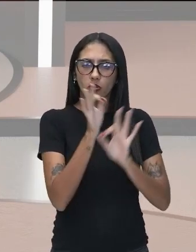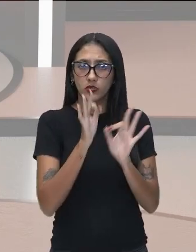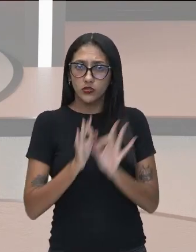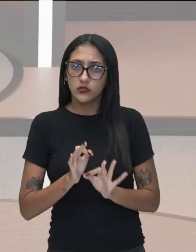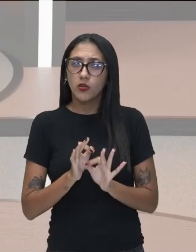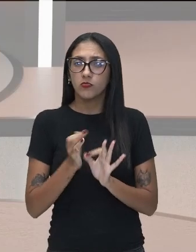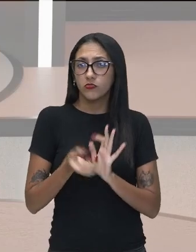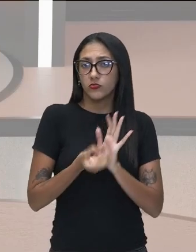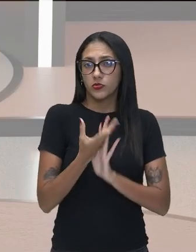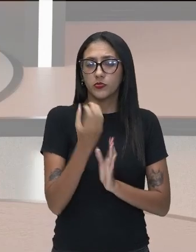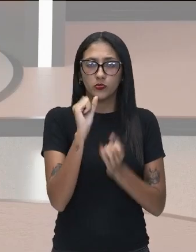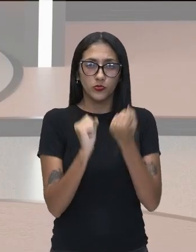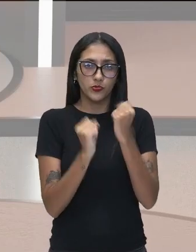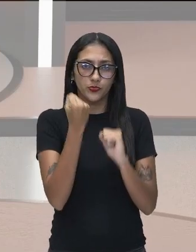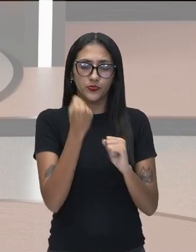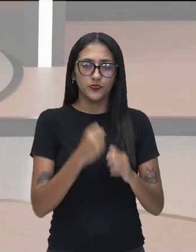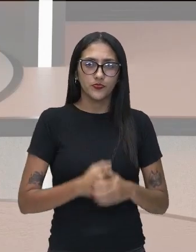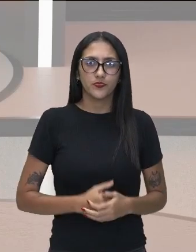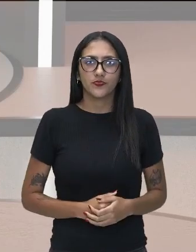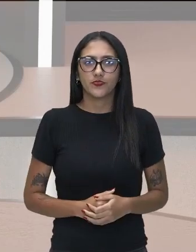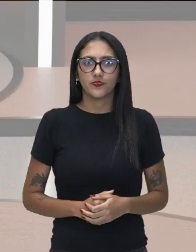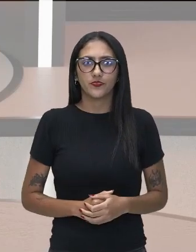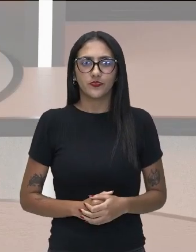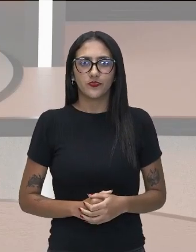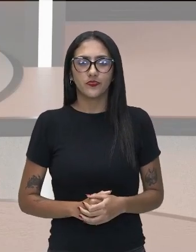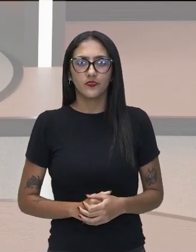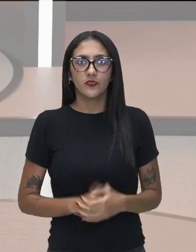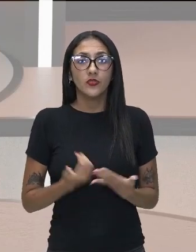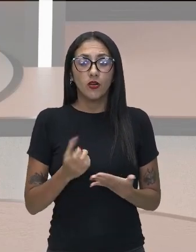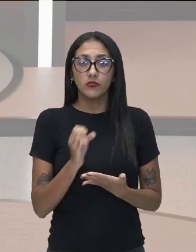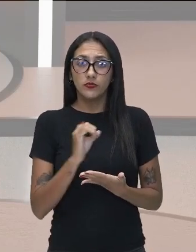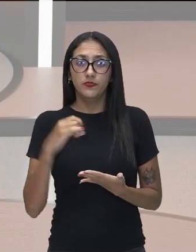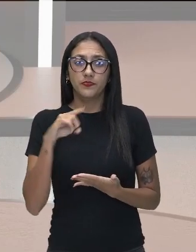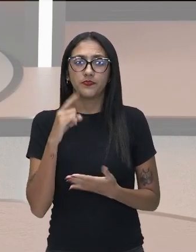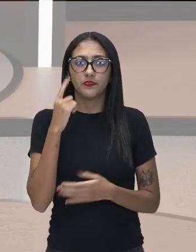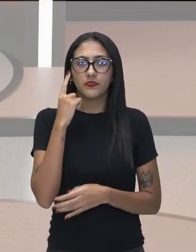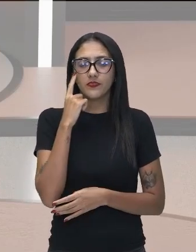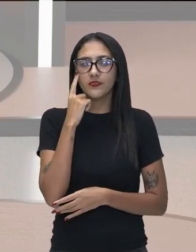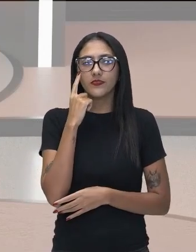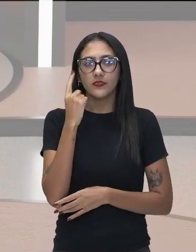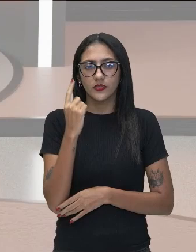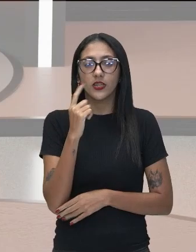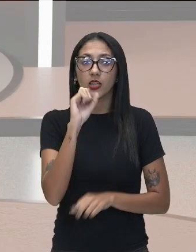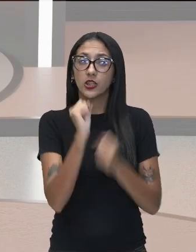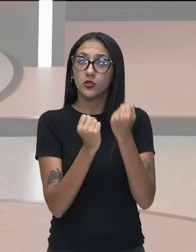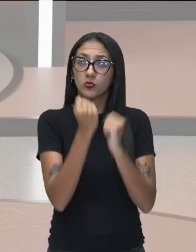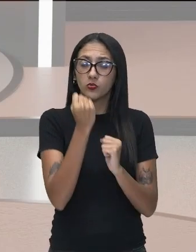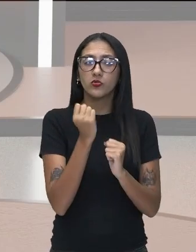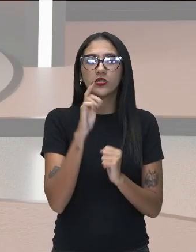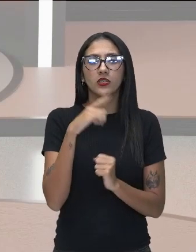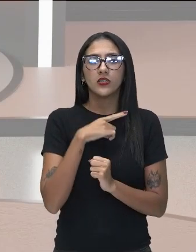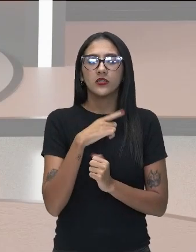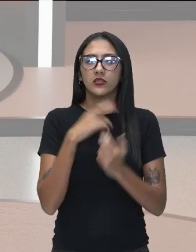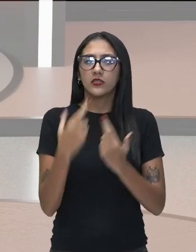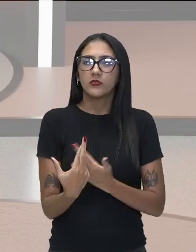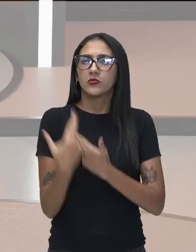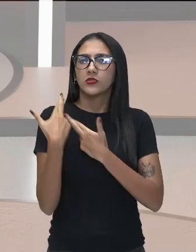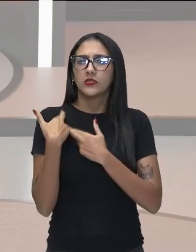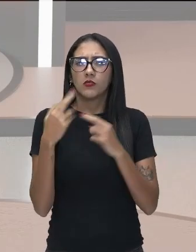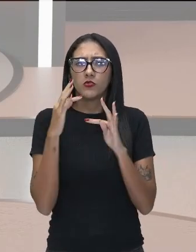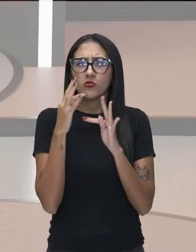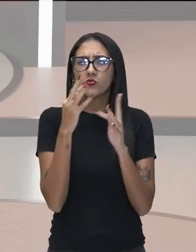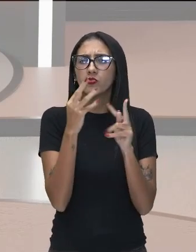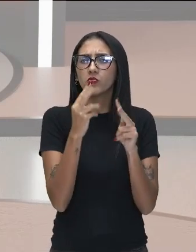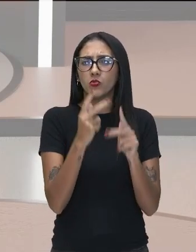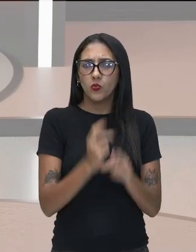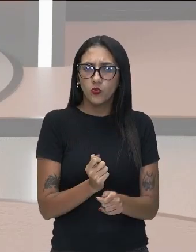industrialização. Então, se você parar para pensar, a indústria é responsável por quase tudo que aqui